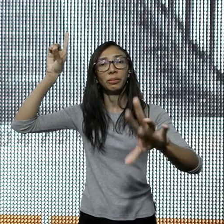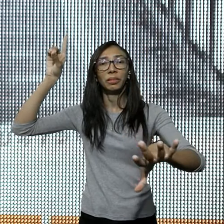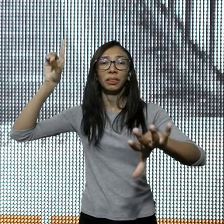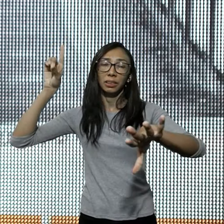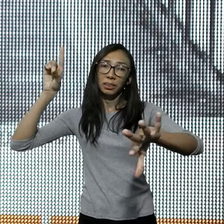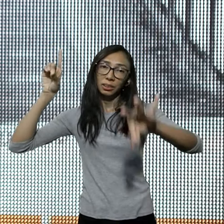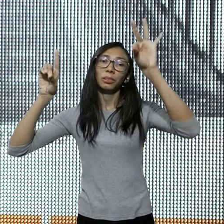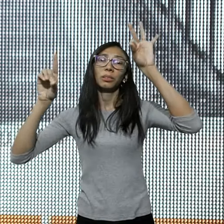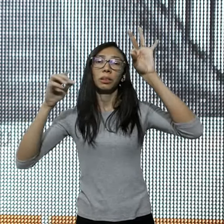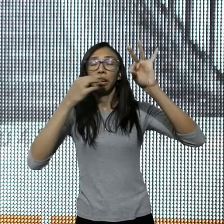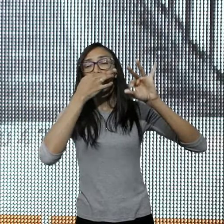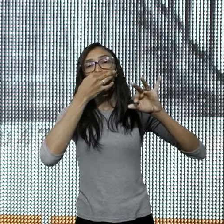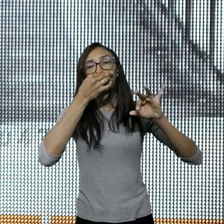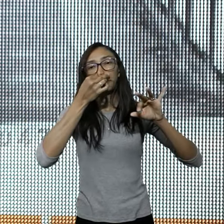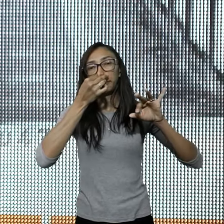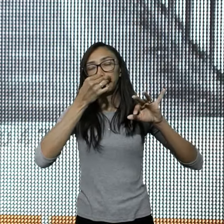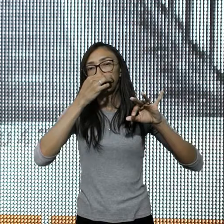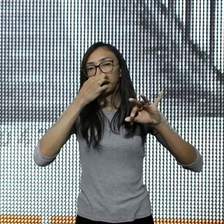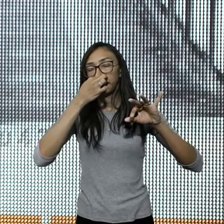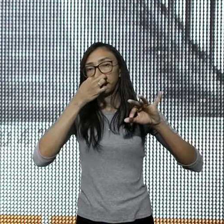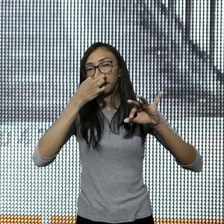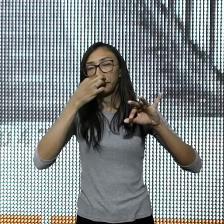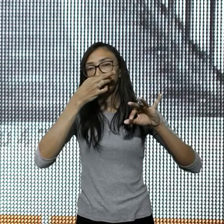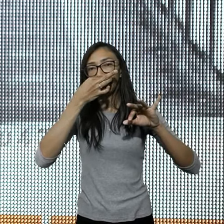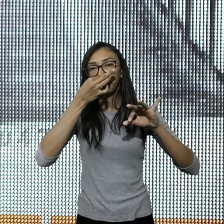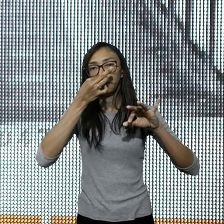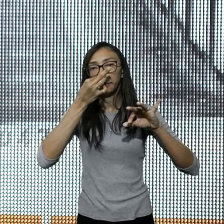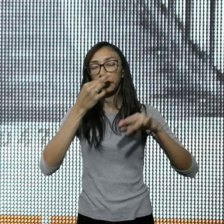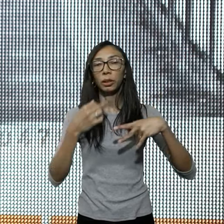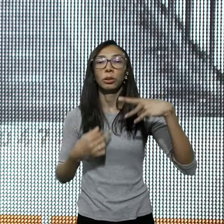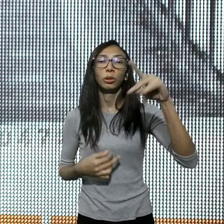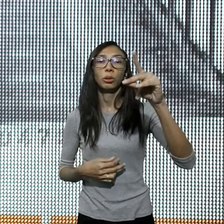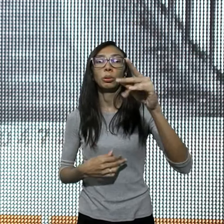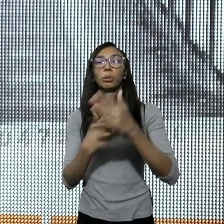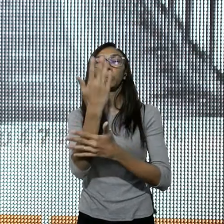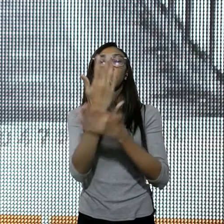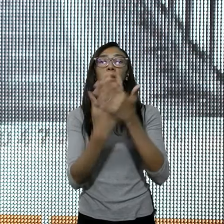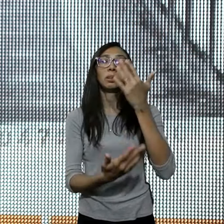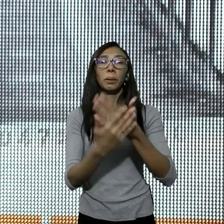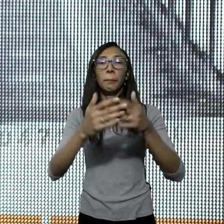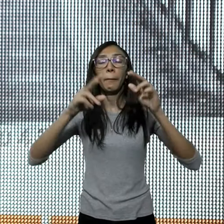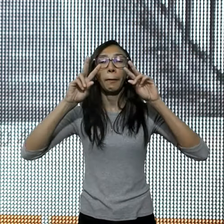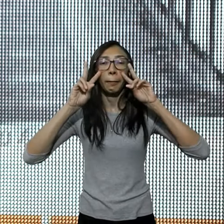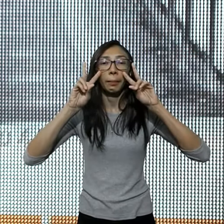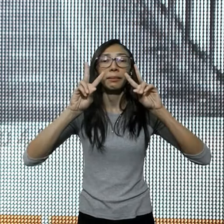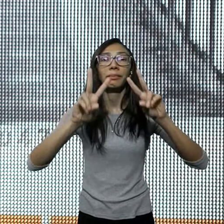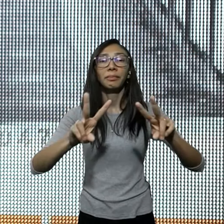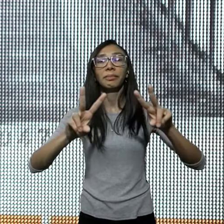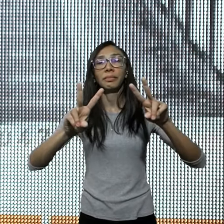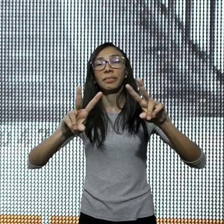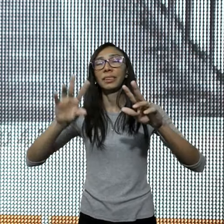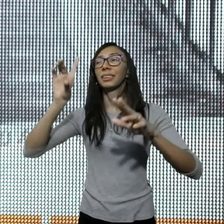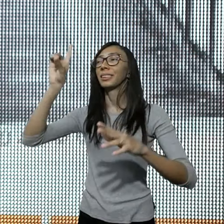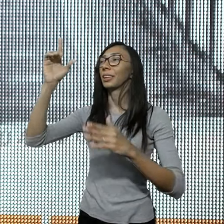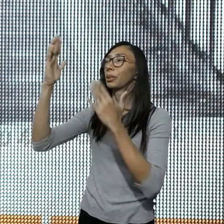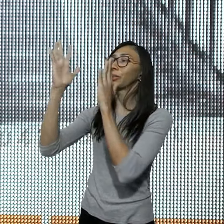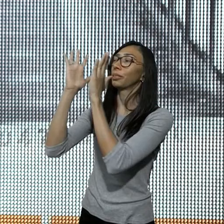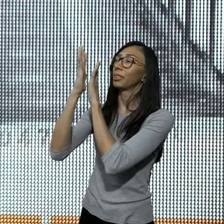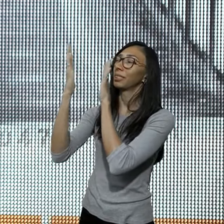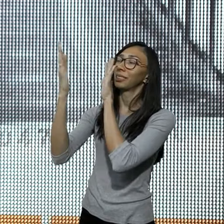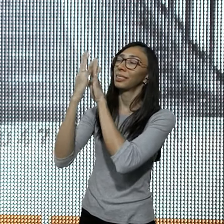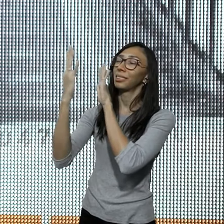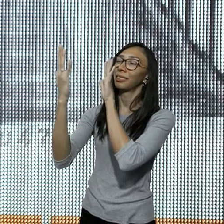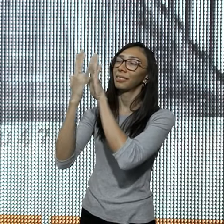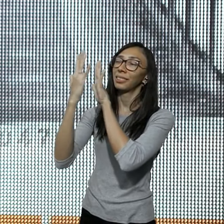multidão, escolha, olhar mais, do que as suas mãos, escolha, dizer Senhor, eu quero estar, diante da Tua face, como aquele,